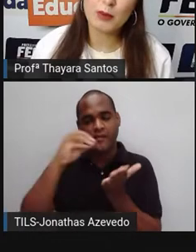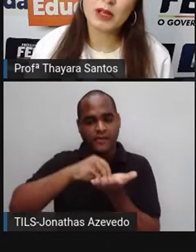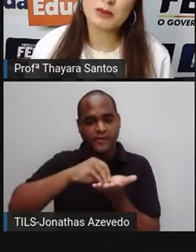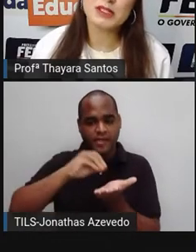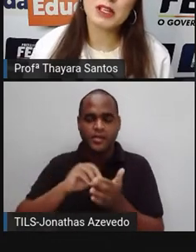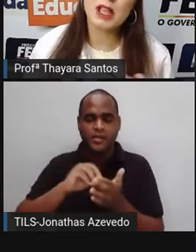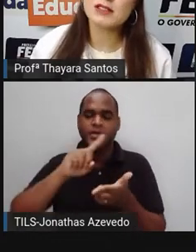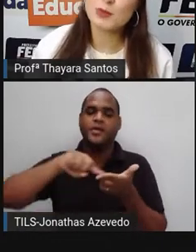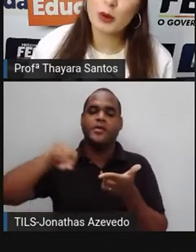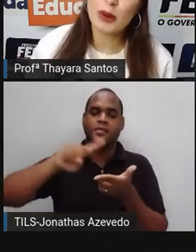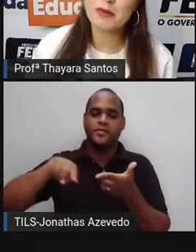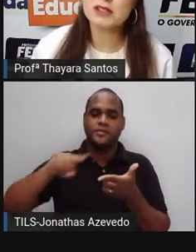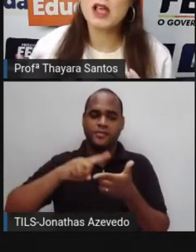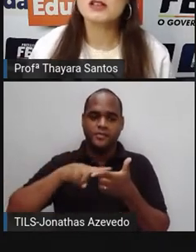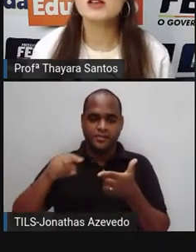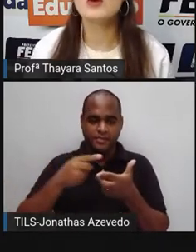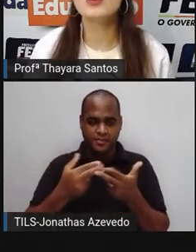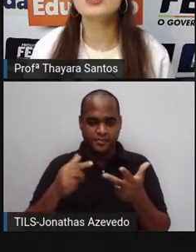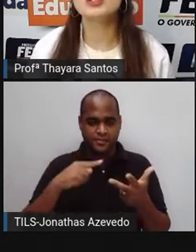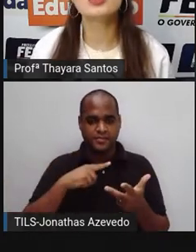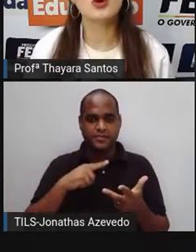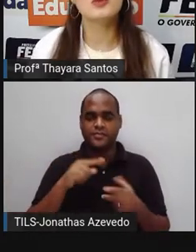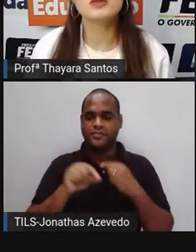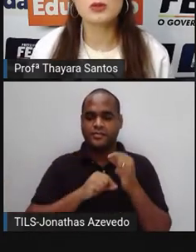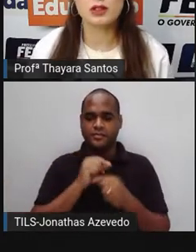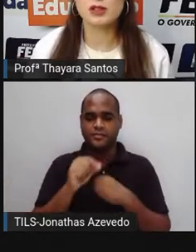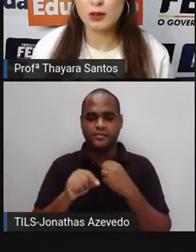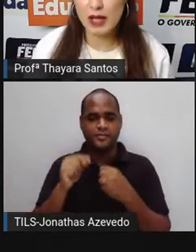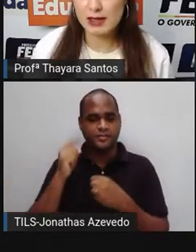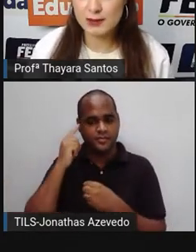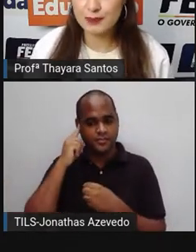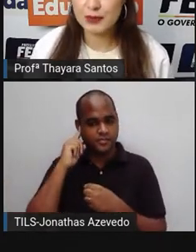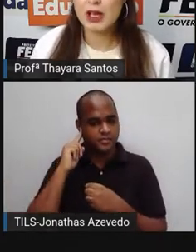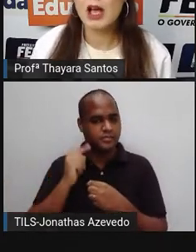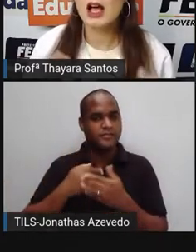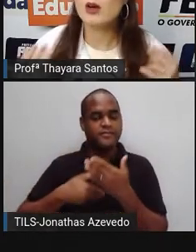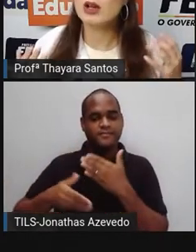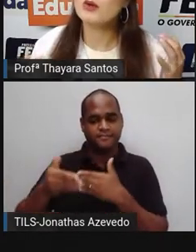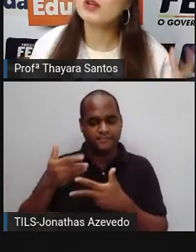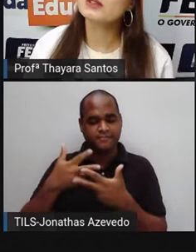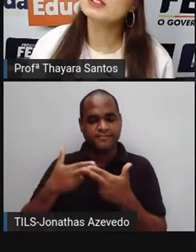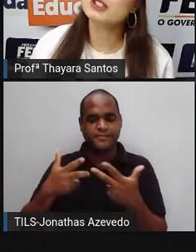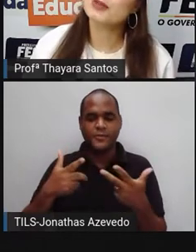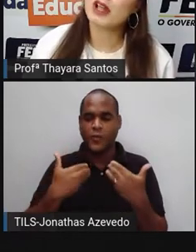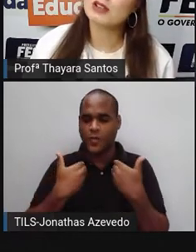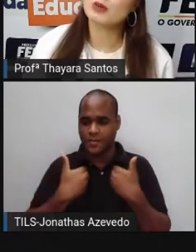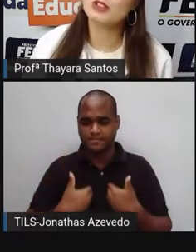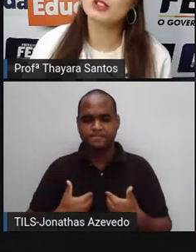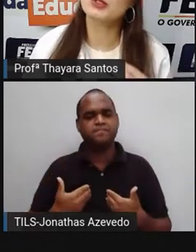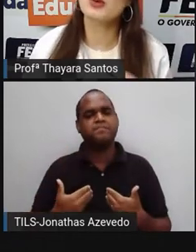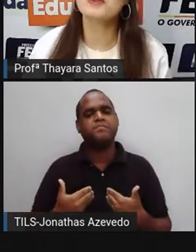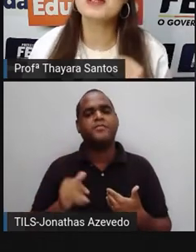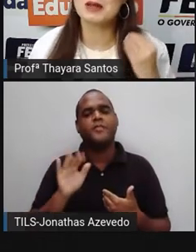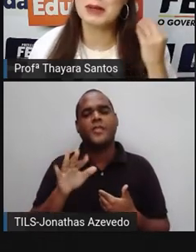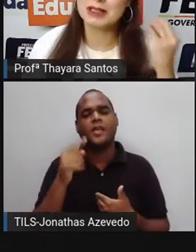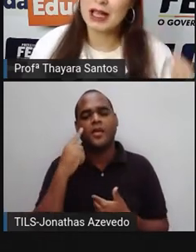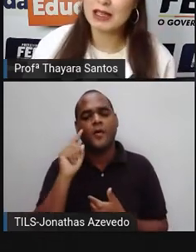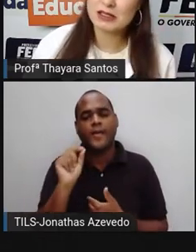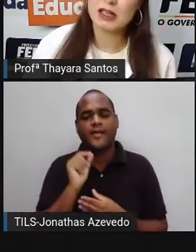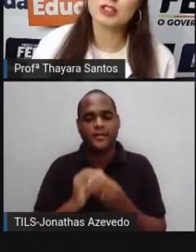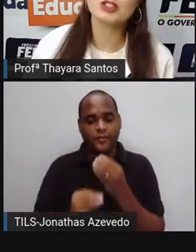causa problemas. E esses problemas são os distúrbios nutricionais. Agora, quando a gente fala sobre distúrbios